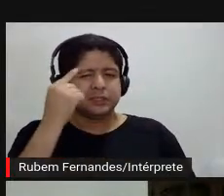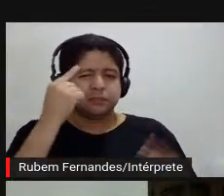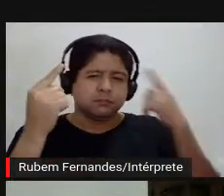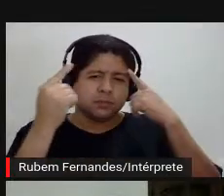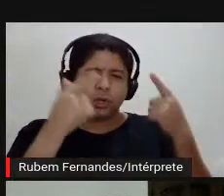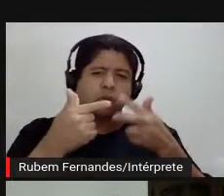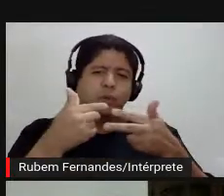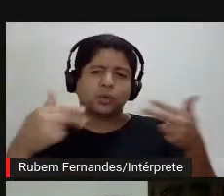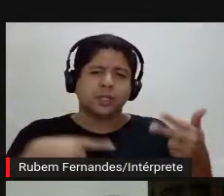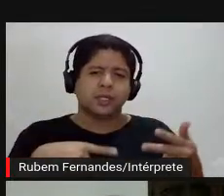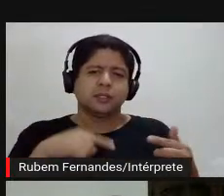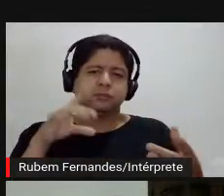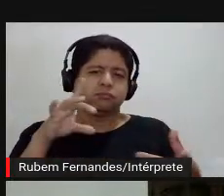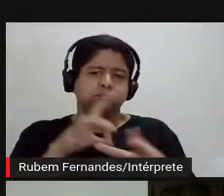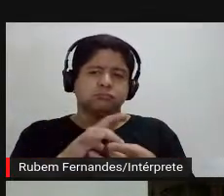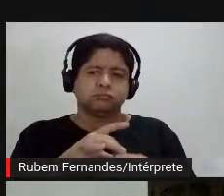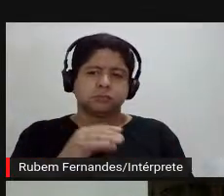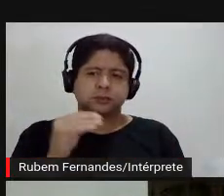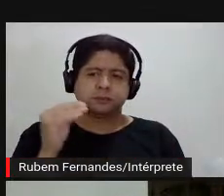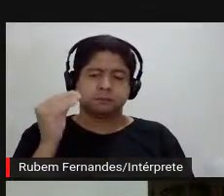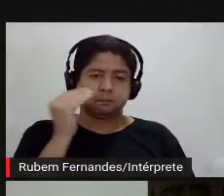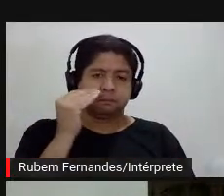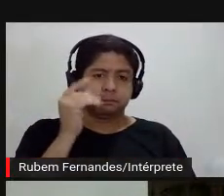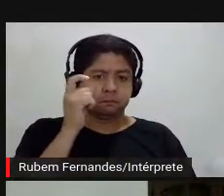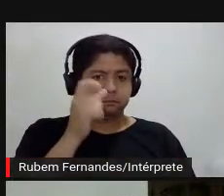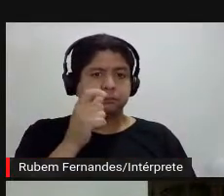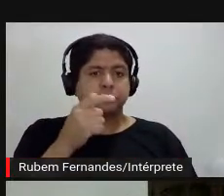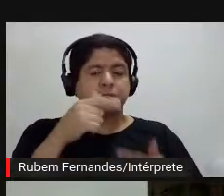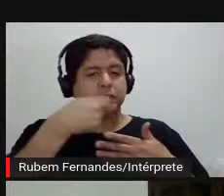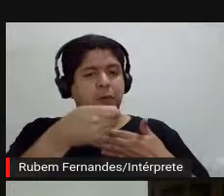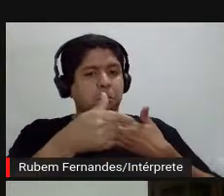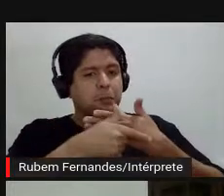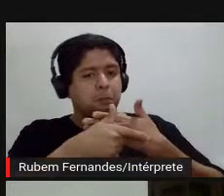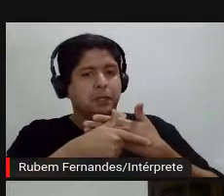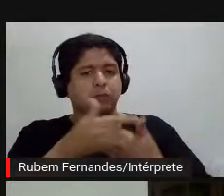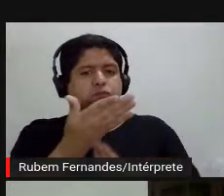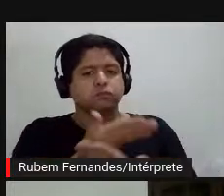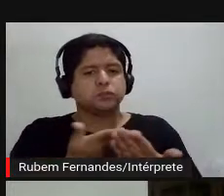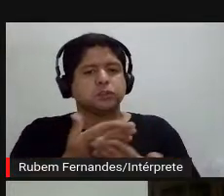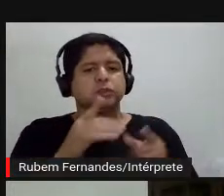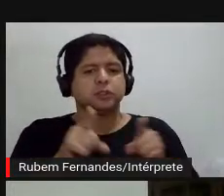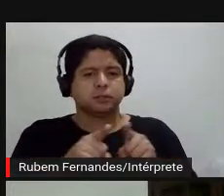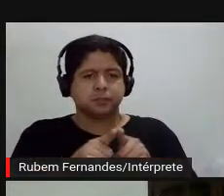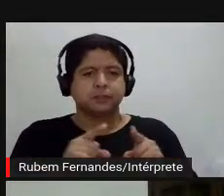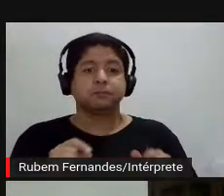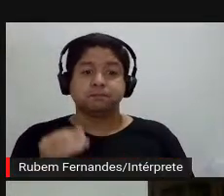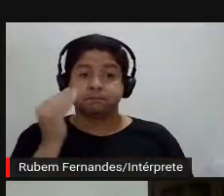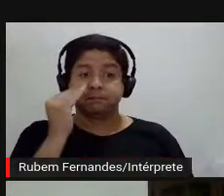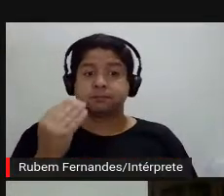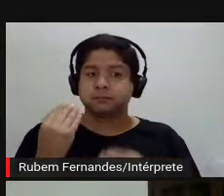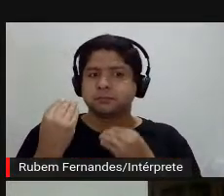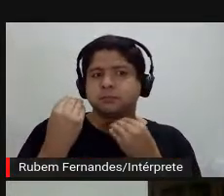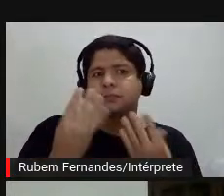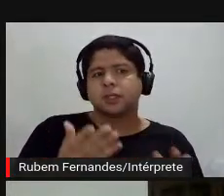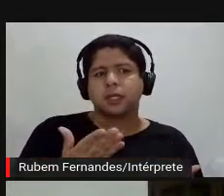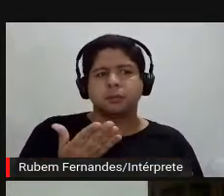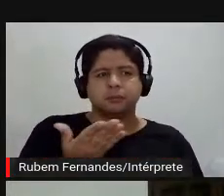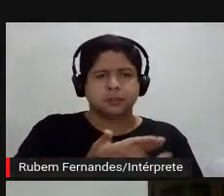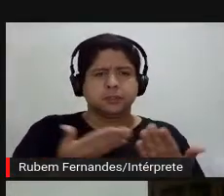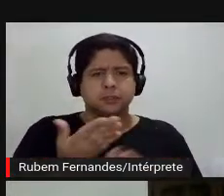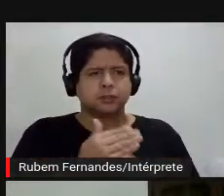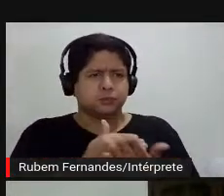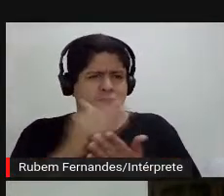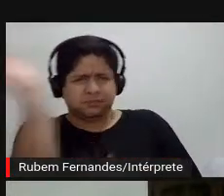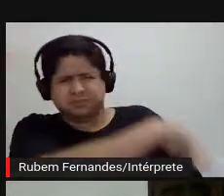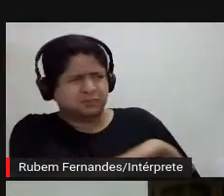também acaba fazendo esse papel de mediador, né, então eu já estou trazendo essa noção de mediação aqui a partir de um